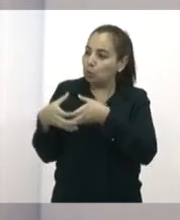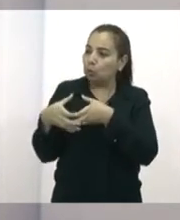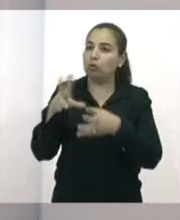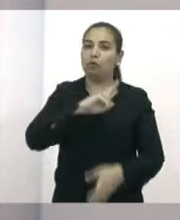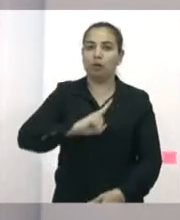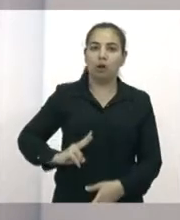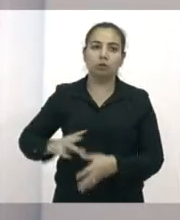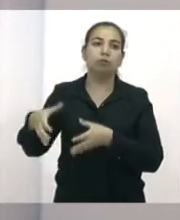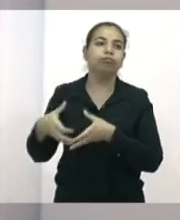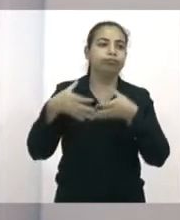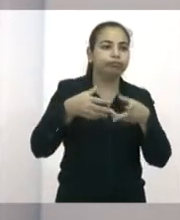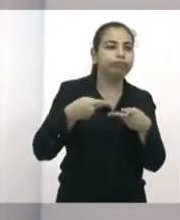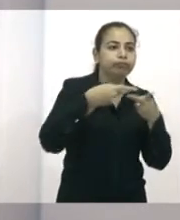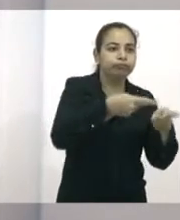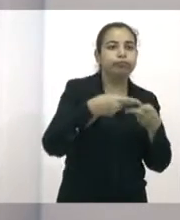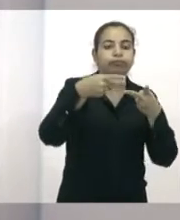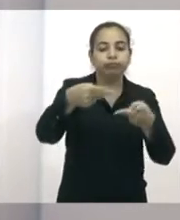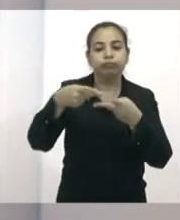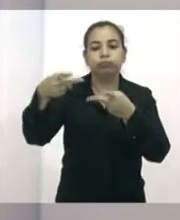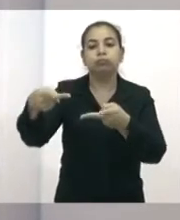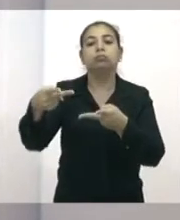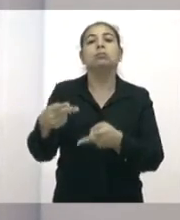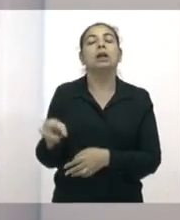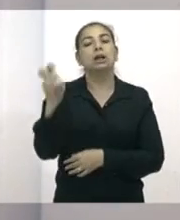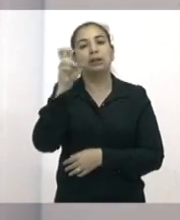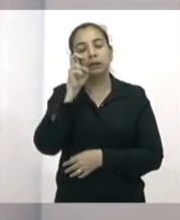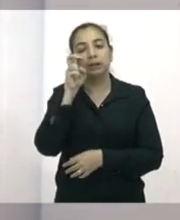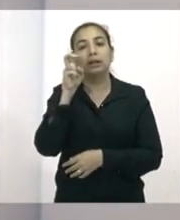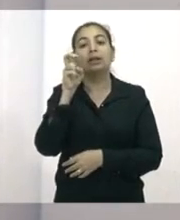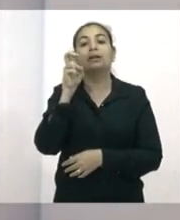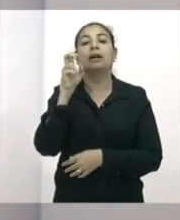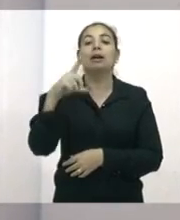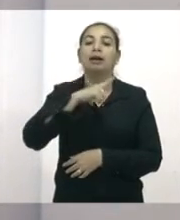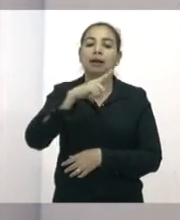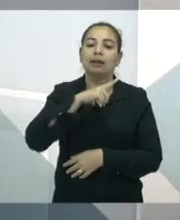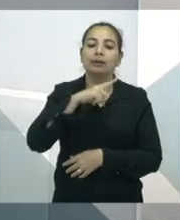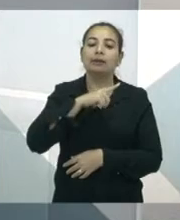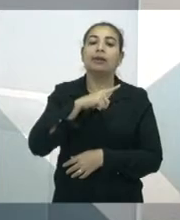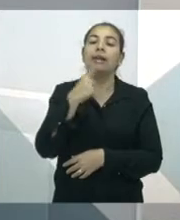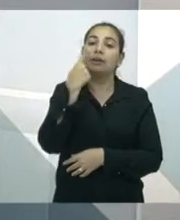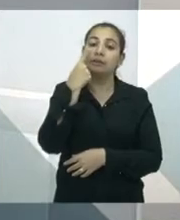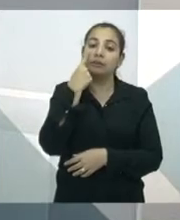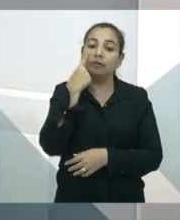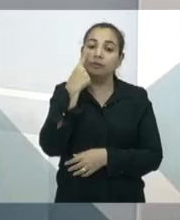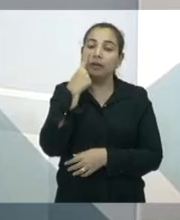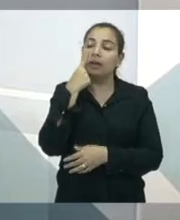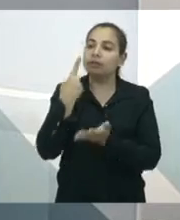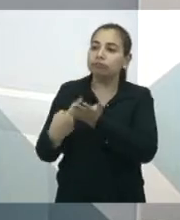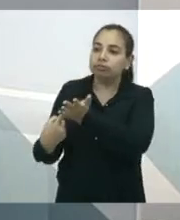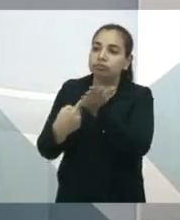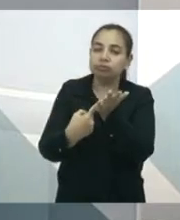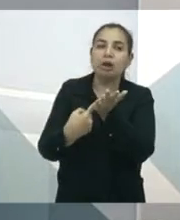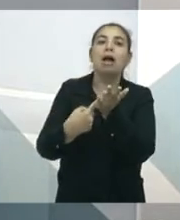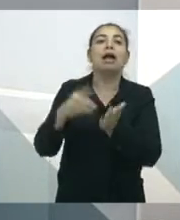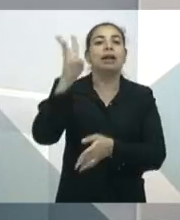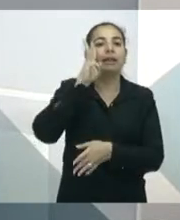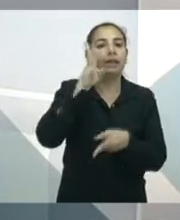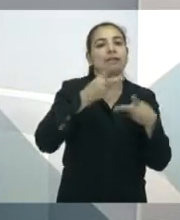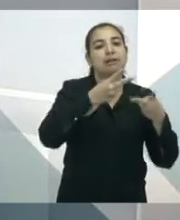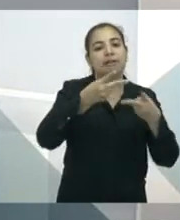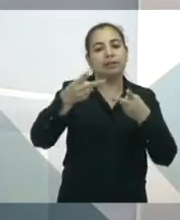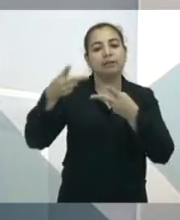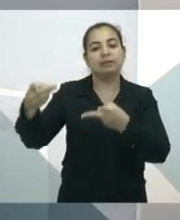e a gente vai, quinta ou sexta, enviando essa convocação para que os variadores possam se fazer presentes também. E a partir dessas